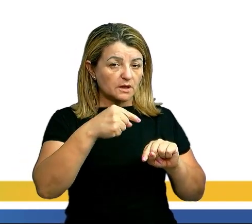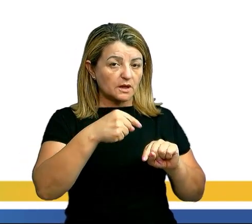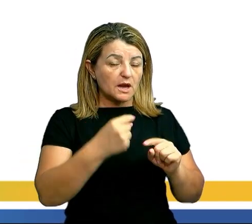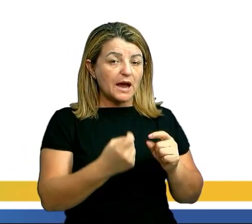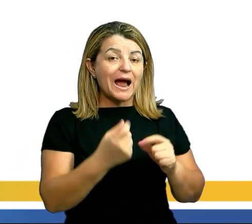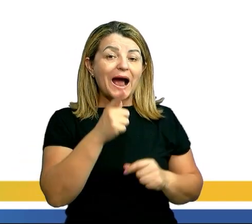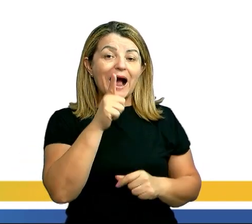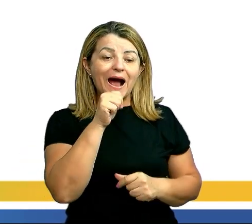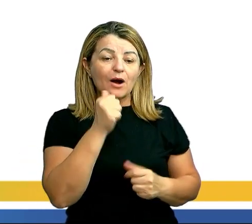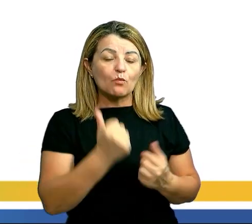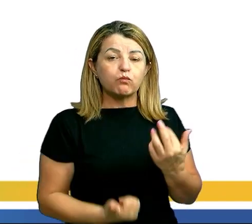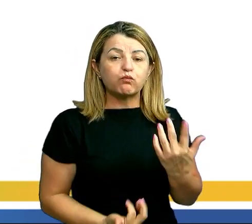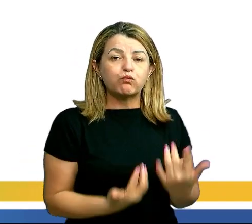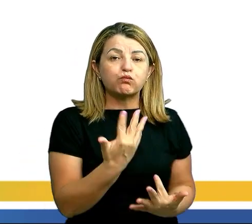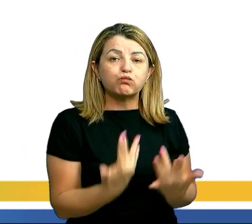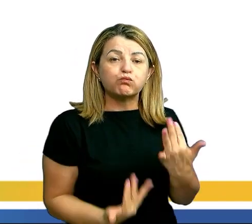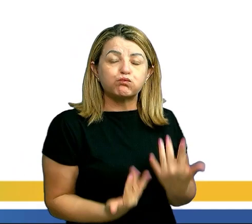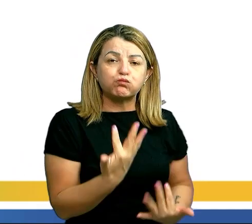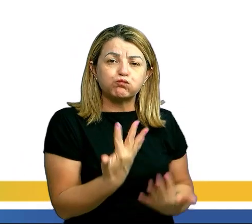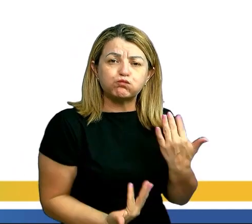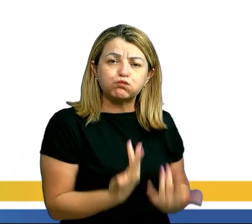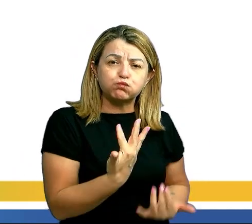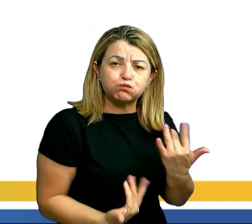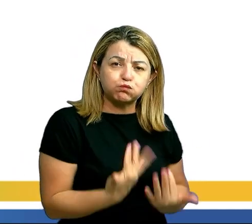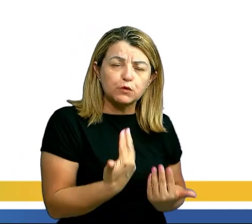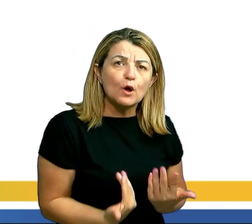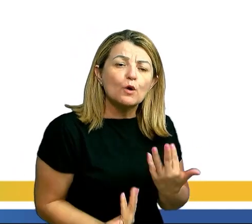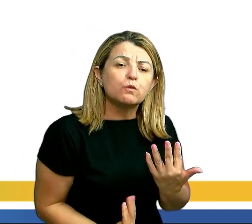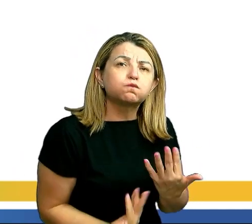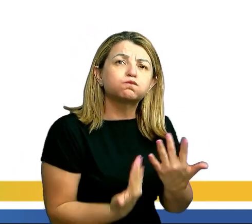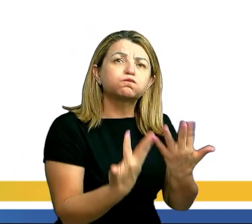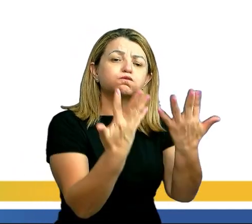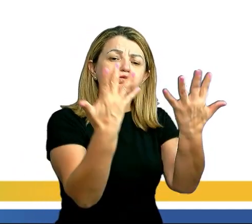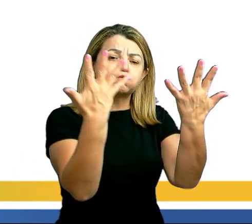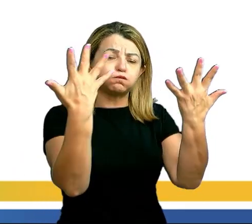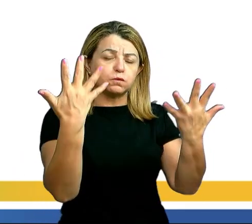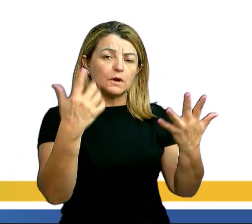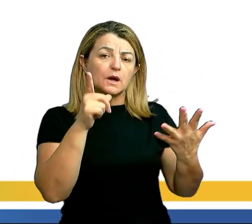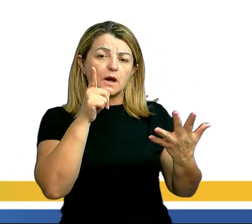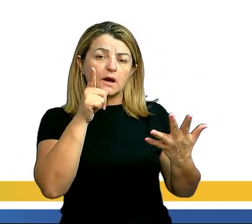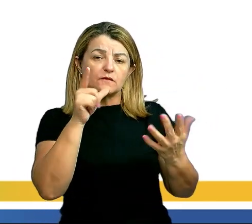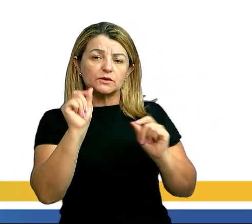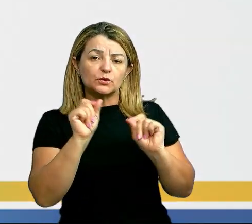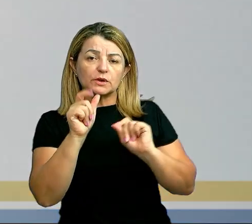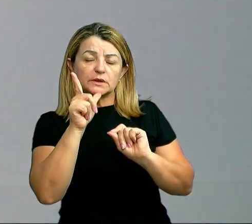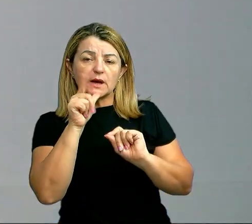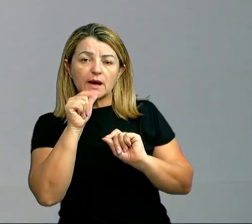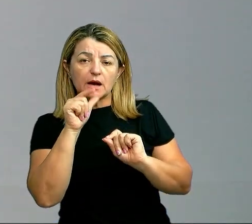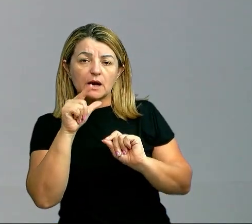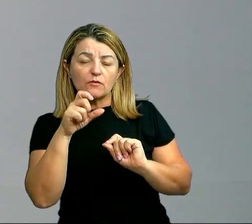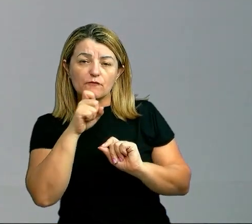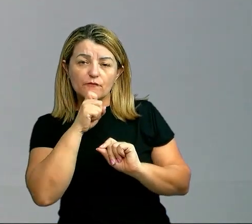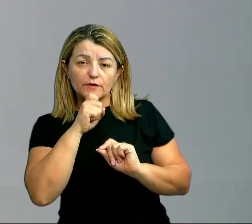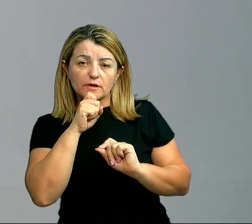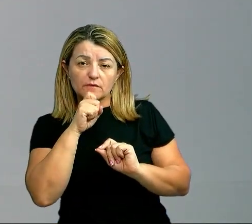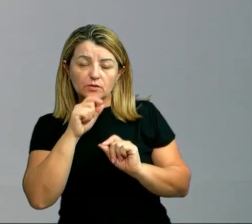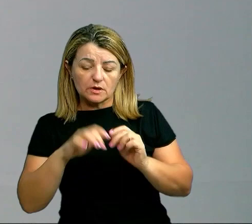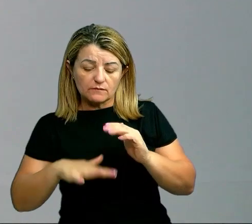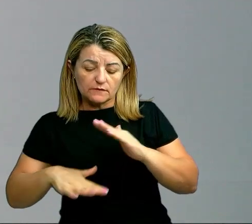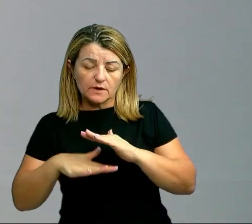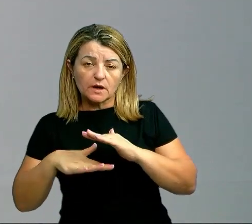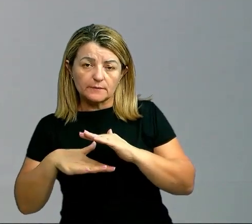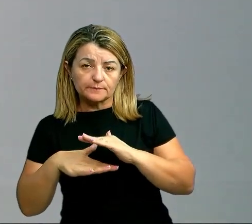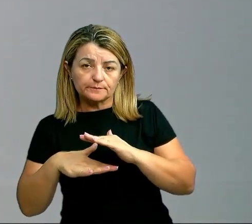fervendo, onde a parte é mais aquecida, ela vai acabar subindo. E a parte mais fria vai descer. Um outro exemplo que podemos